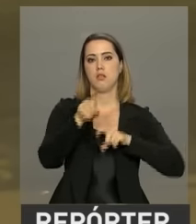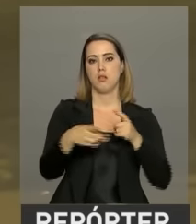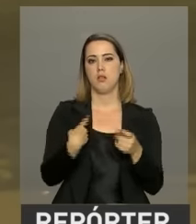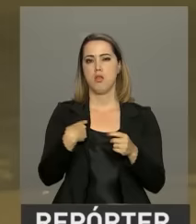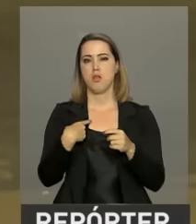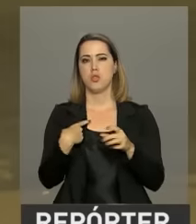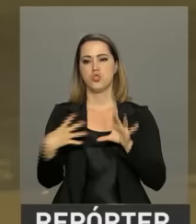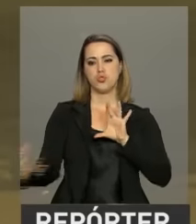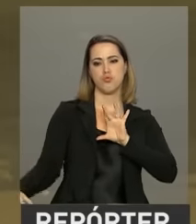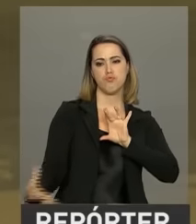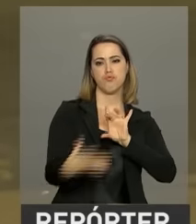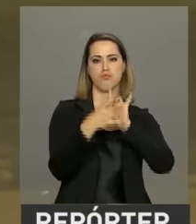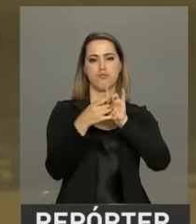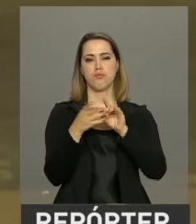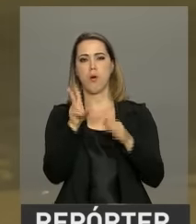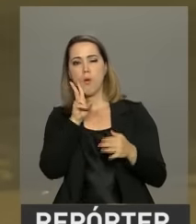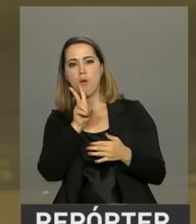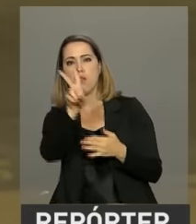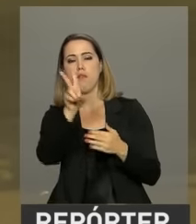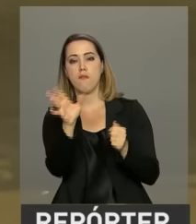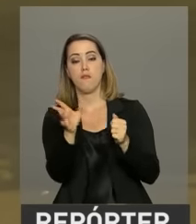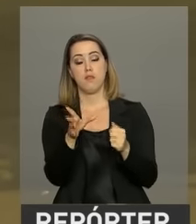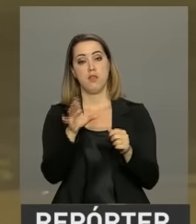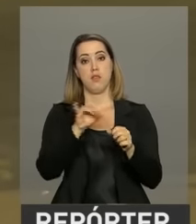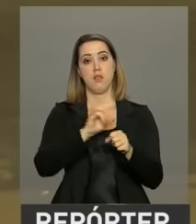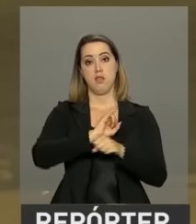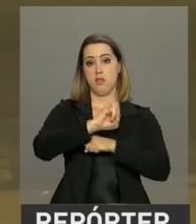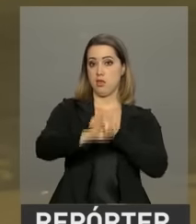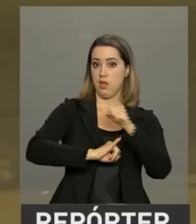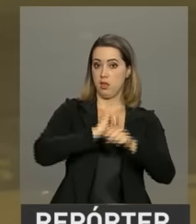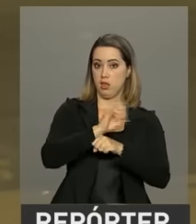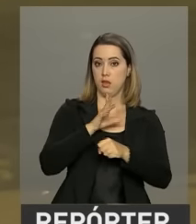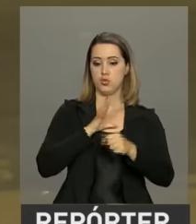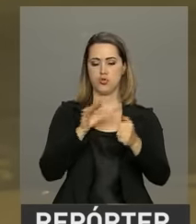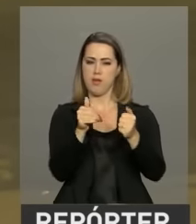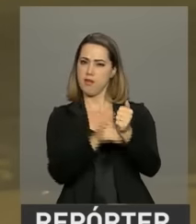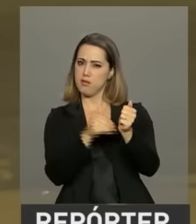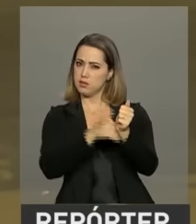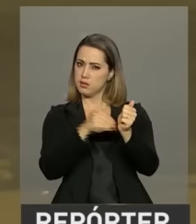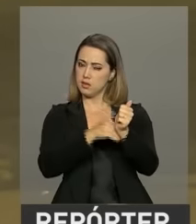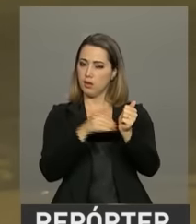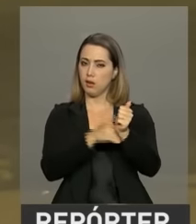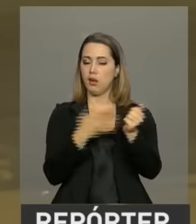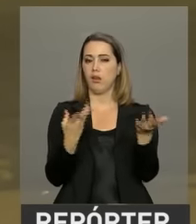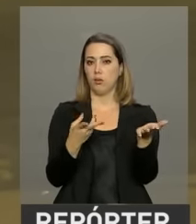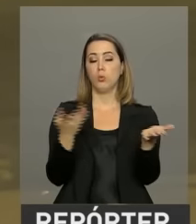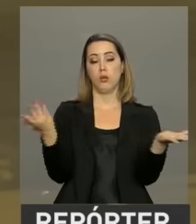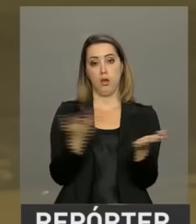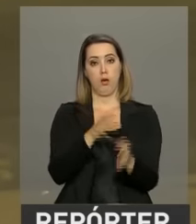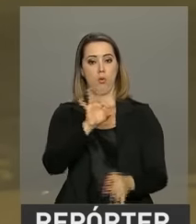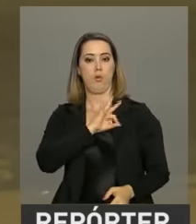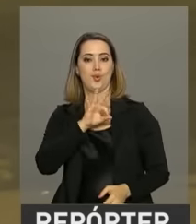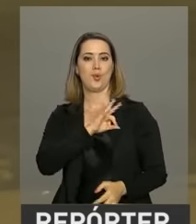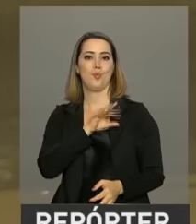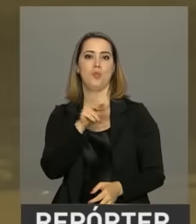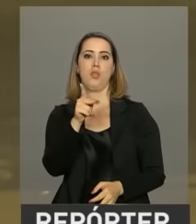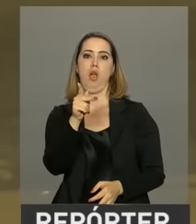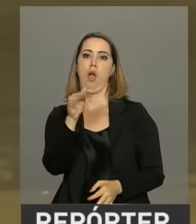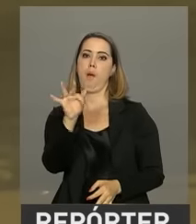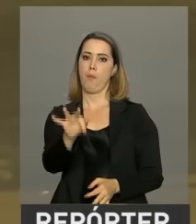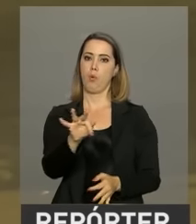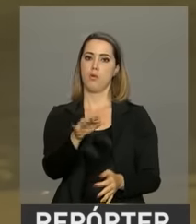sites ocultos na Rede Mundial de Computadores. Ou seja, a Polícia Federal não utilizou as ferramentas mais